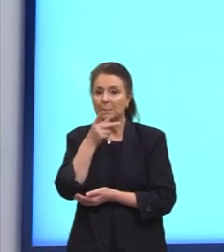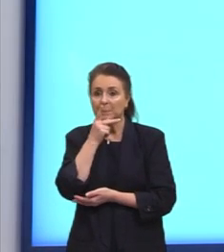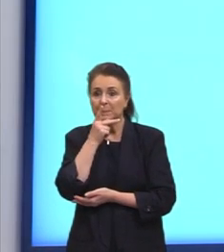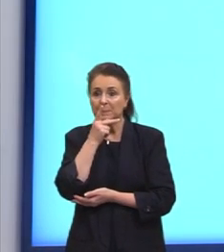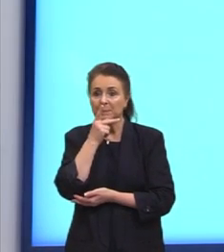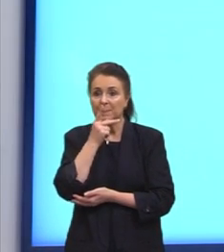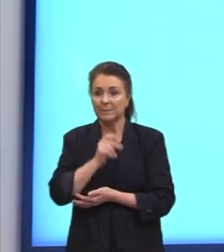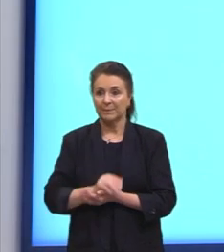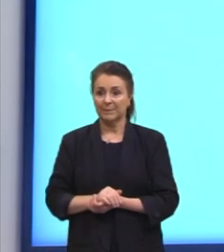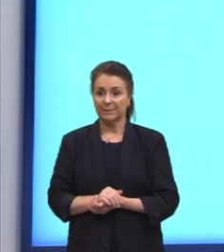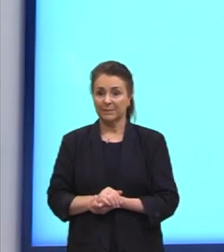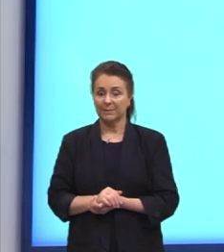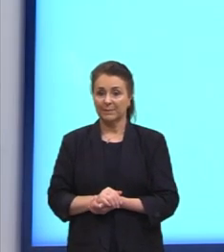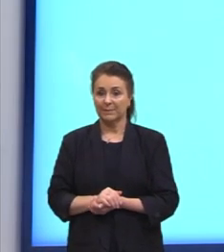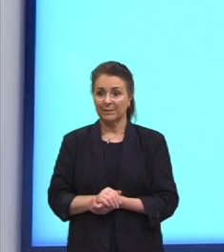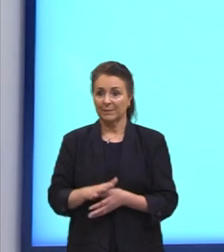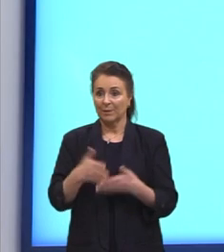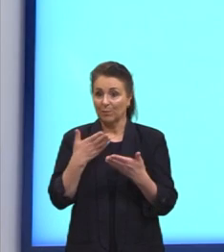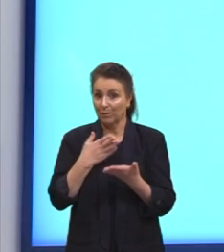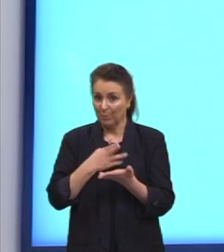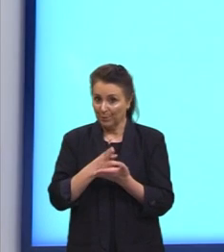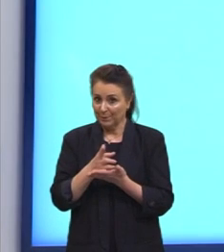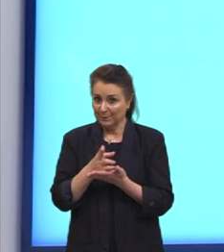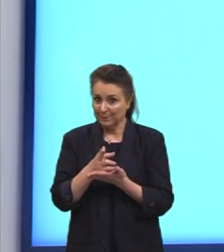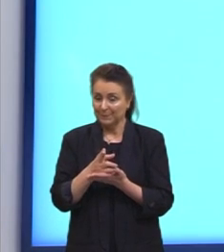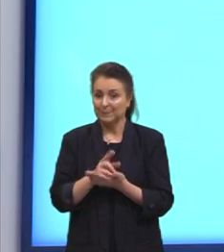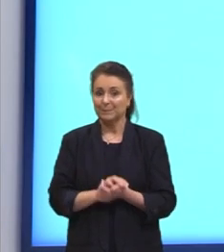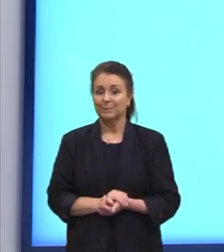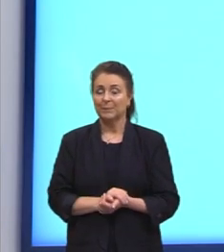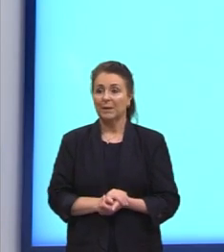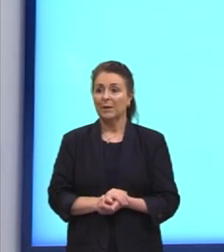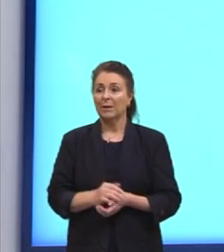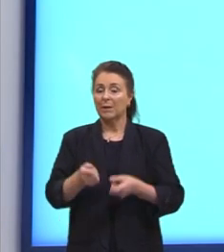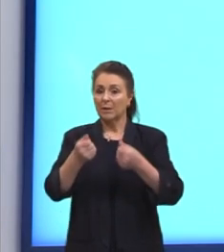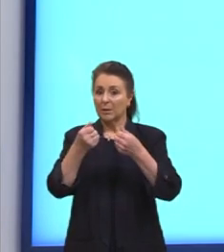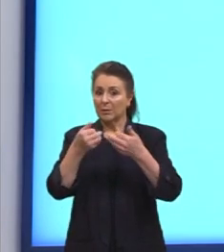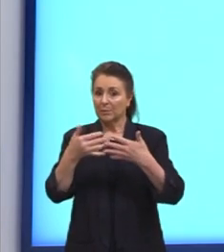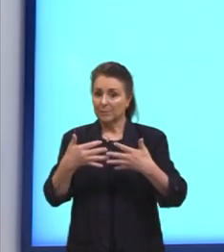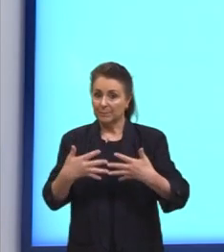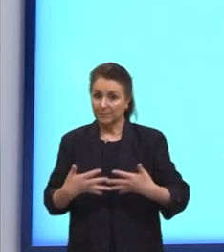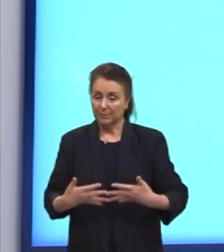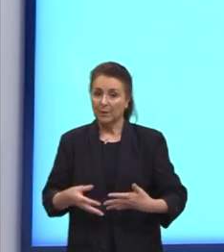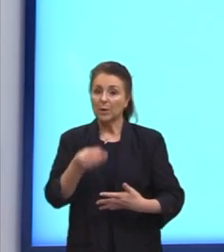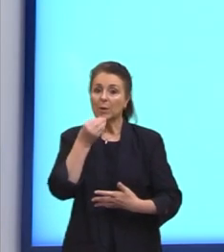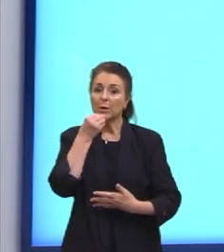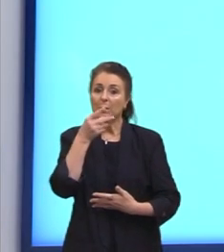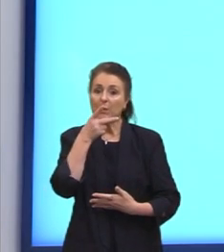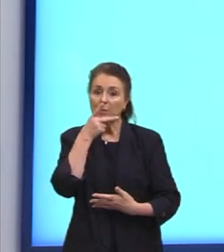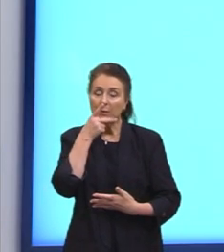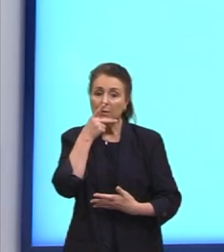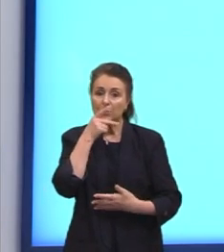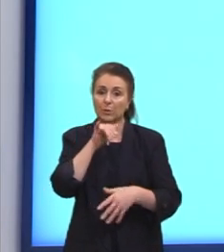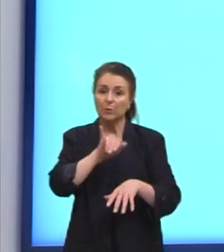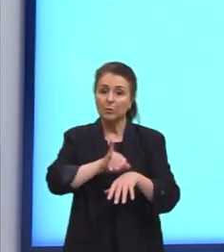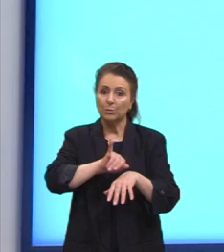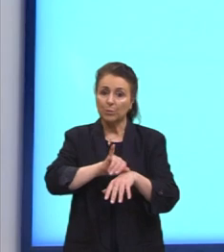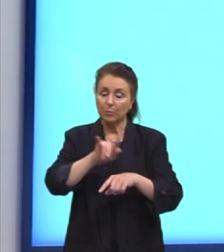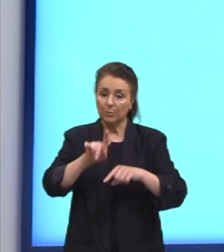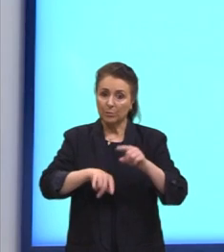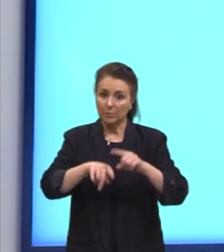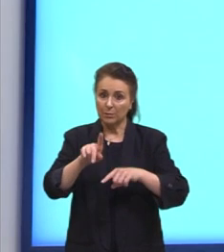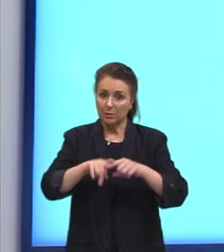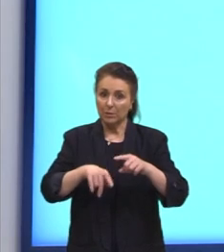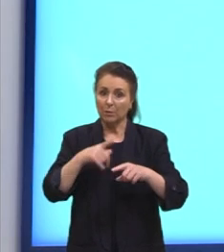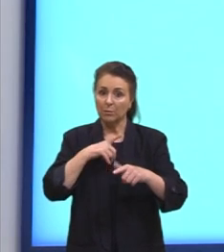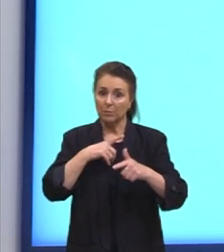Então vamos lá, gente. Quando a gente fala ali, né, a probabilidade da peça defeituosa sair